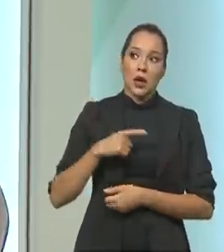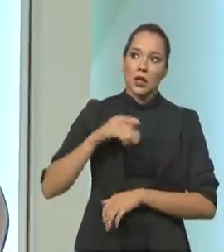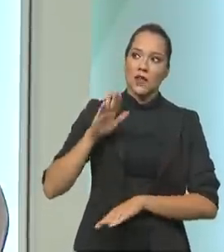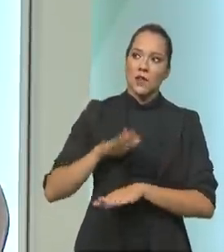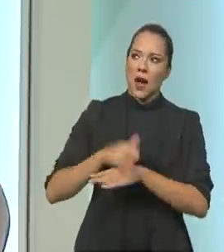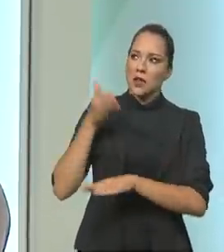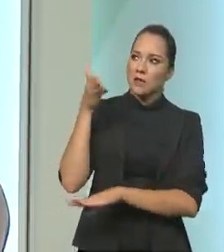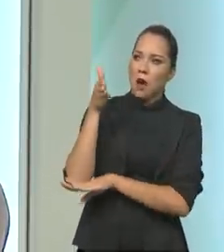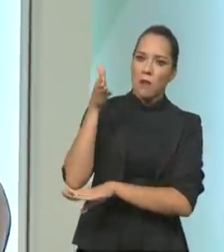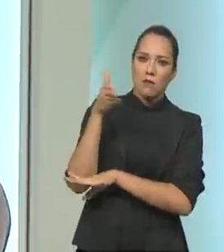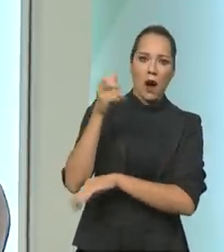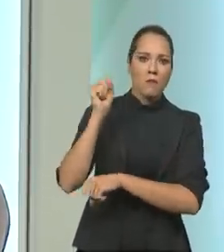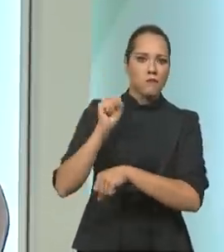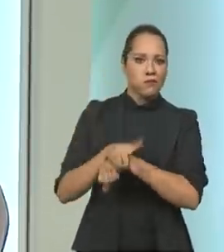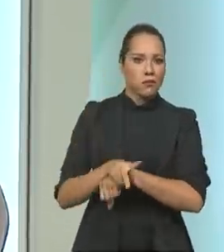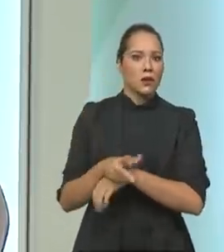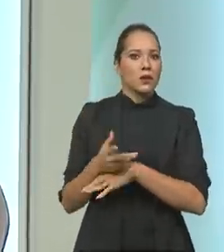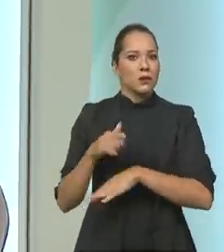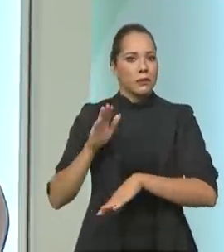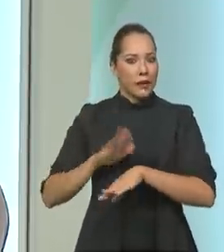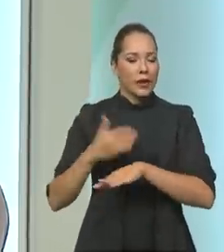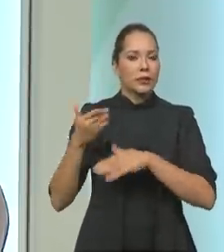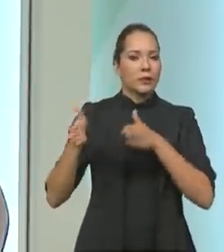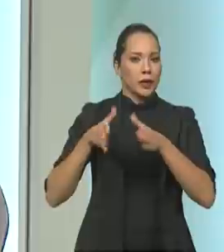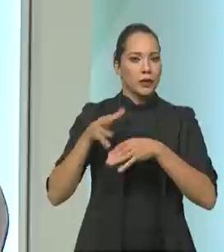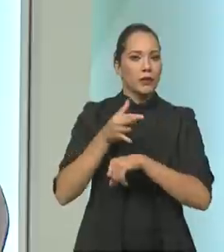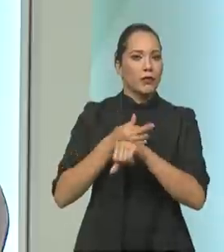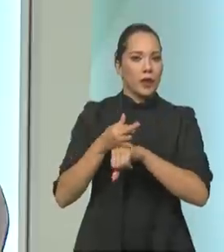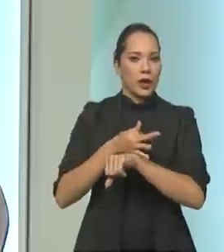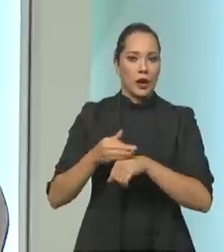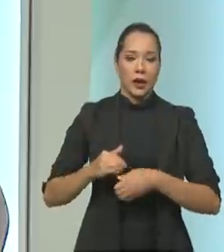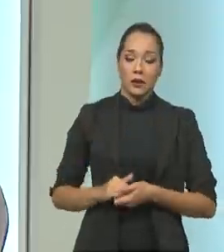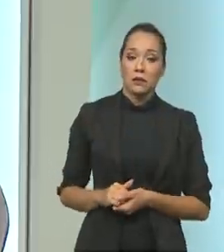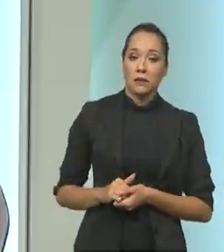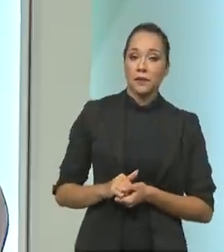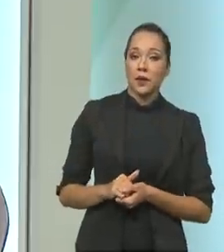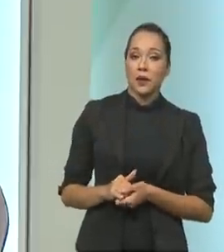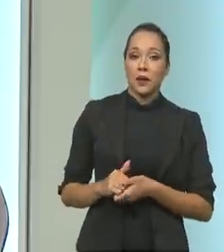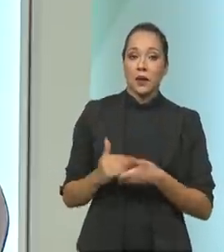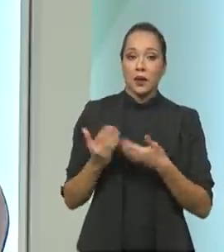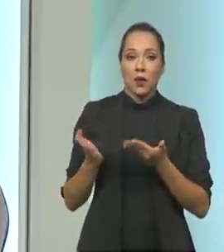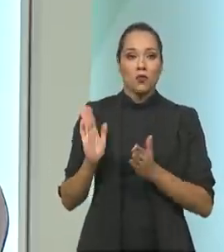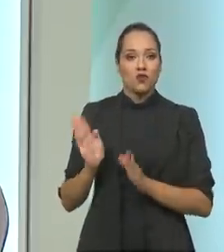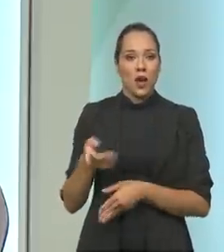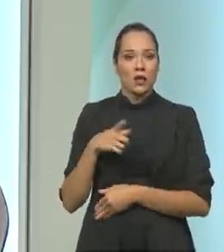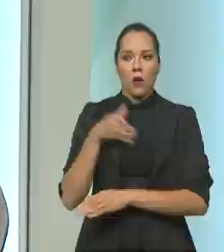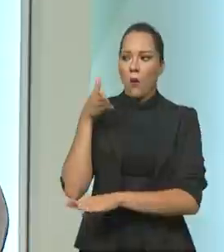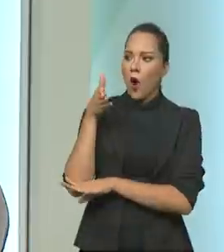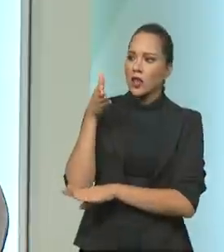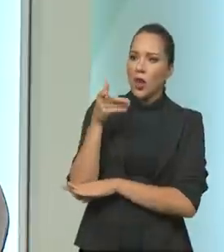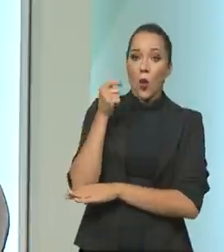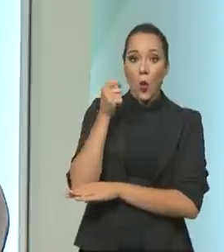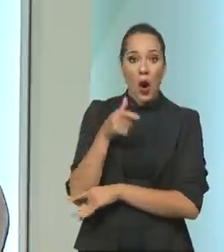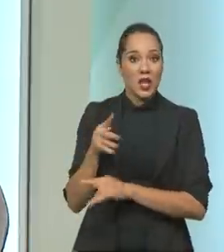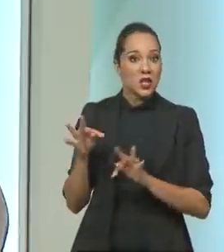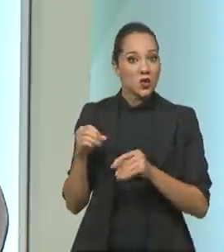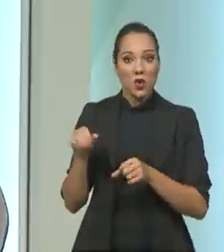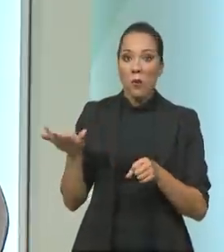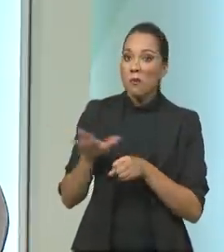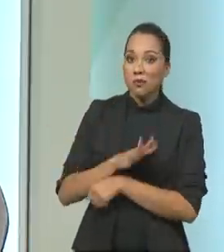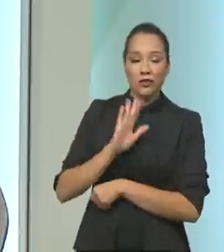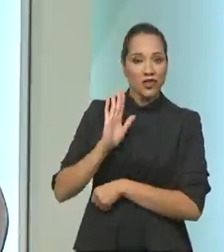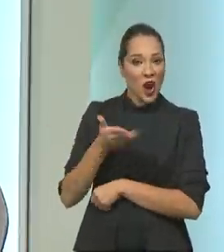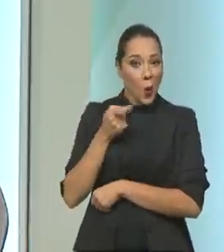ocupação hoteleira da história do Brasil nesses feriados. Então, não tenho dúvida, já estamos com os hotéis quase todos lotados.